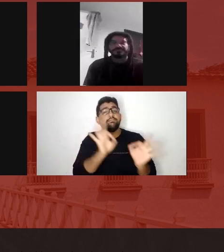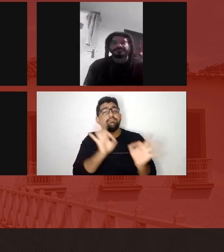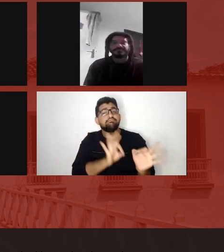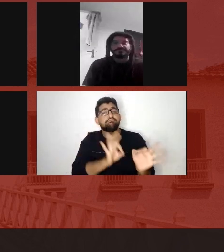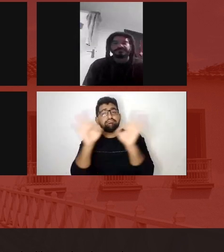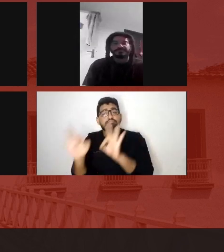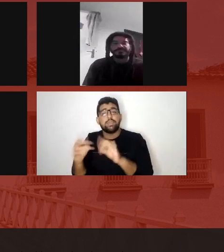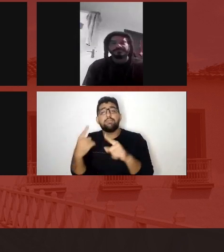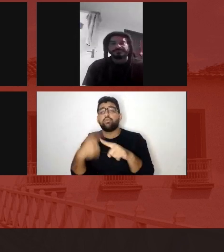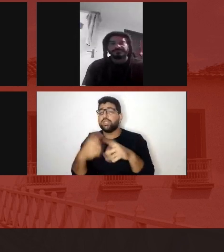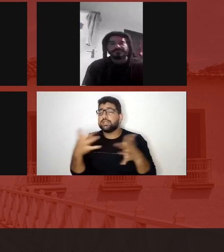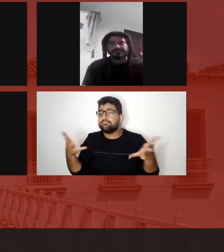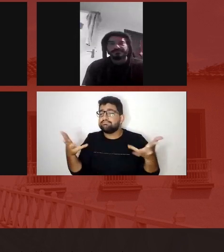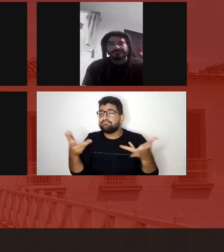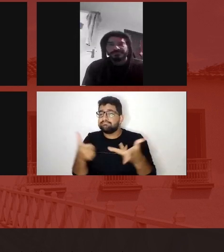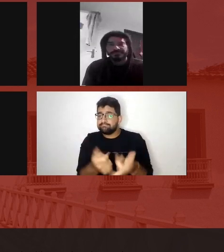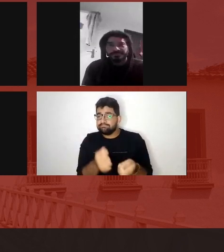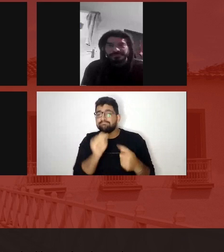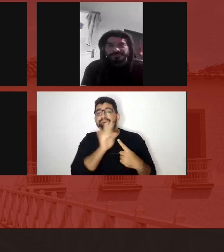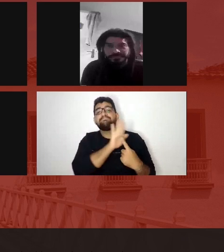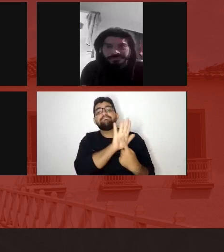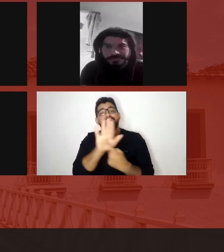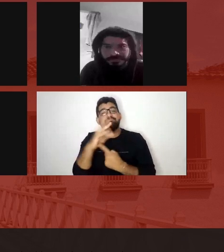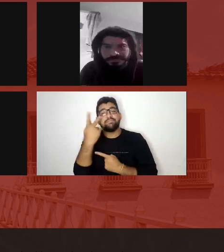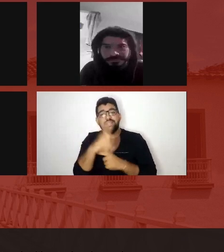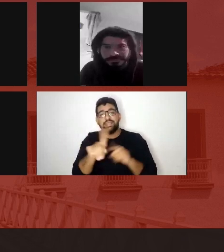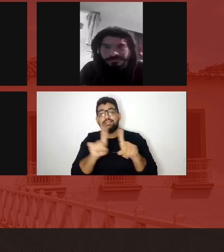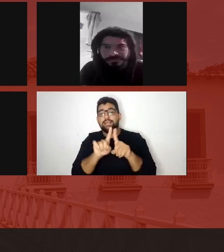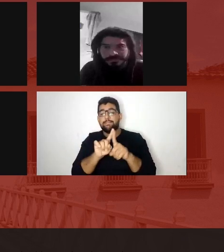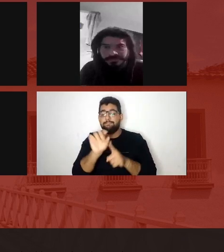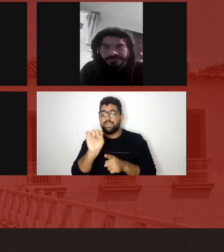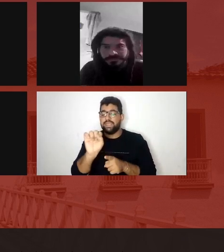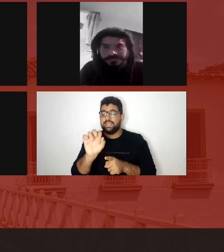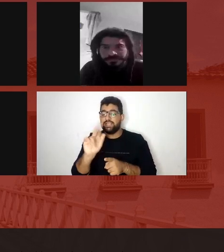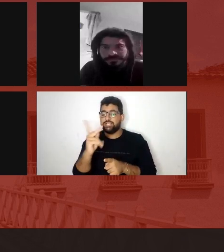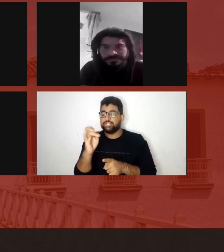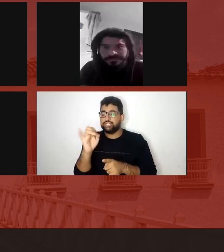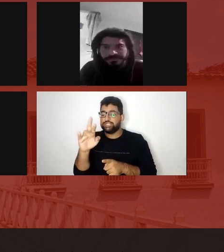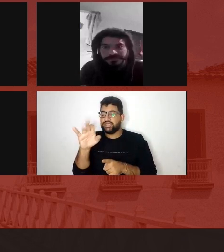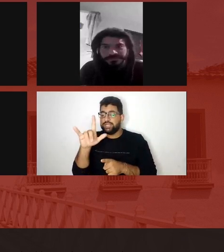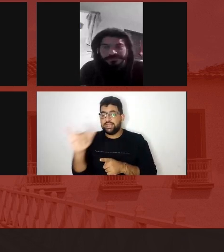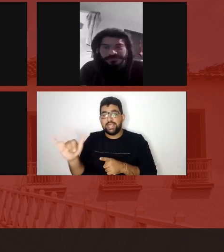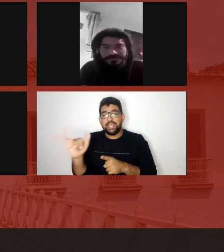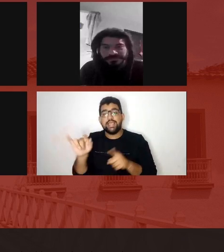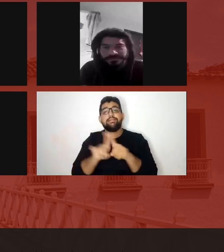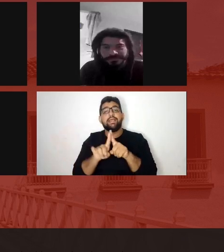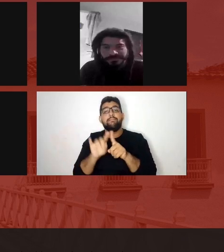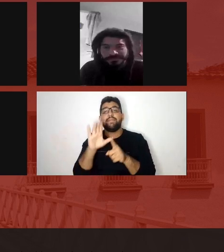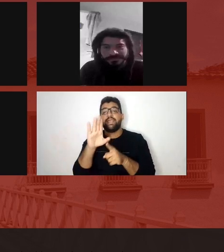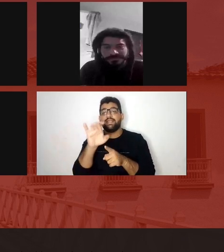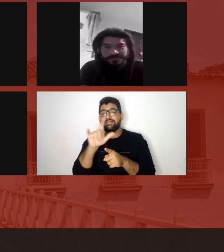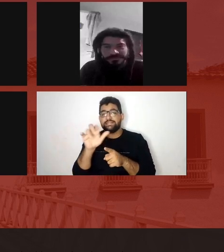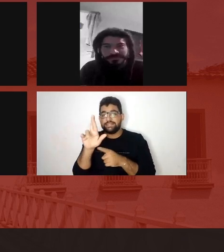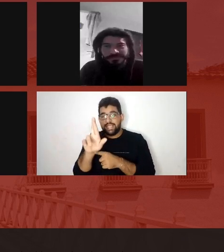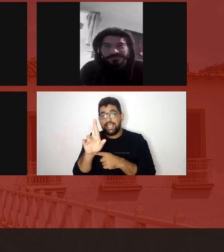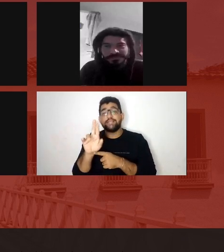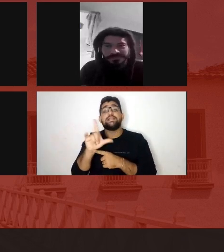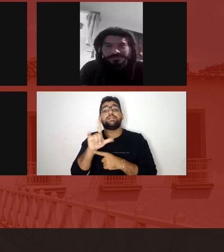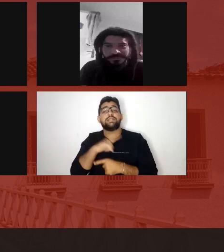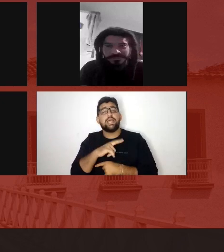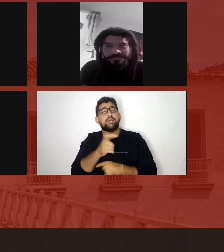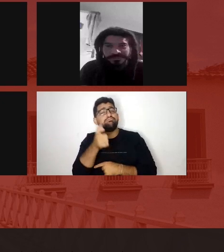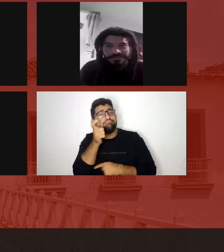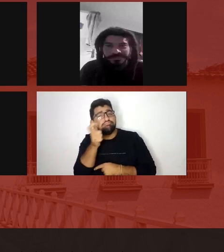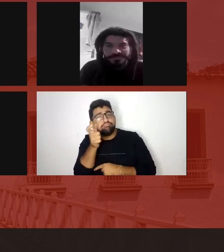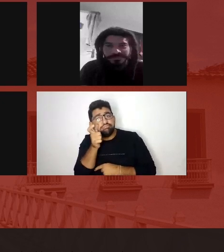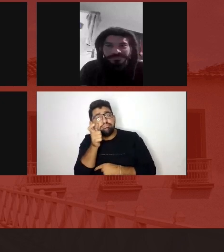maravilhosa a apresentação do Fernando Chandó, da Chile, quem tava lá, eu, o César, que tá aqui acompanhando, o Dedé, a